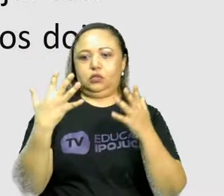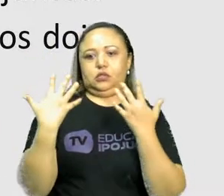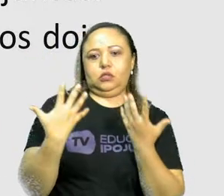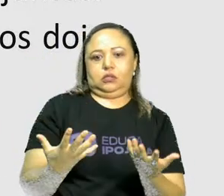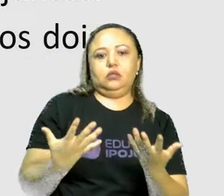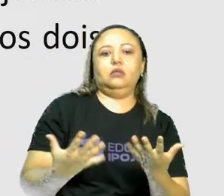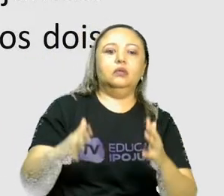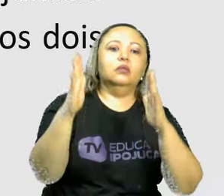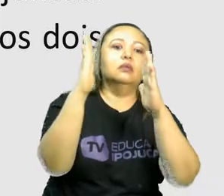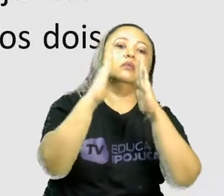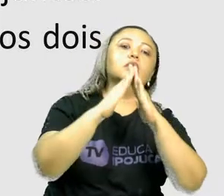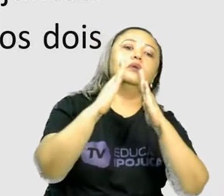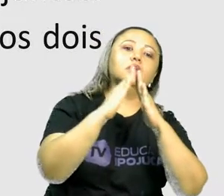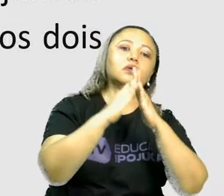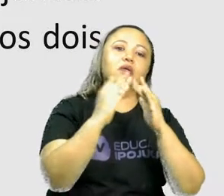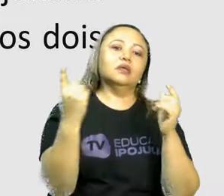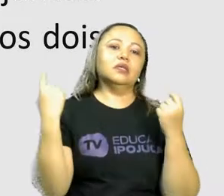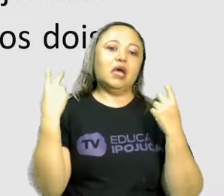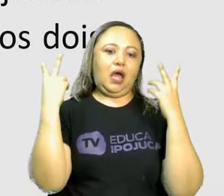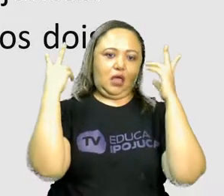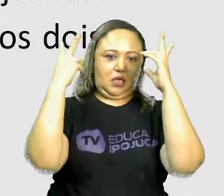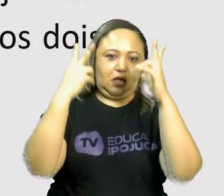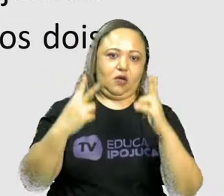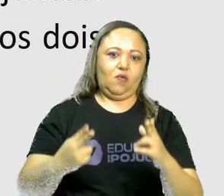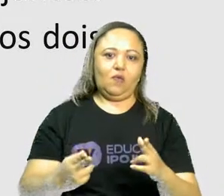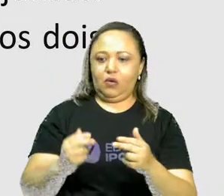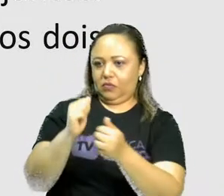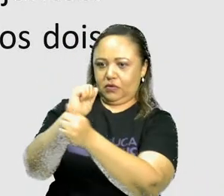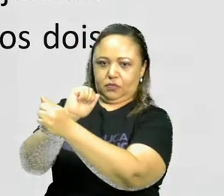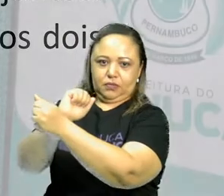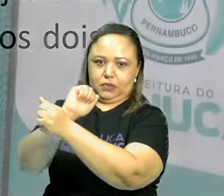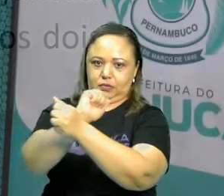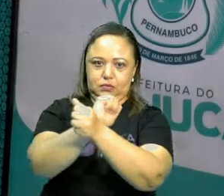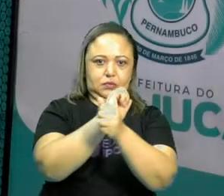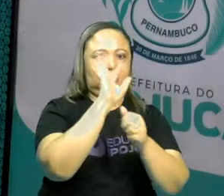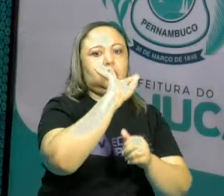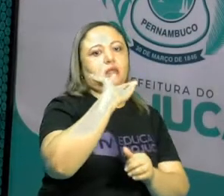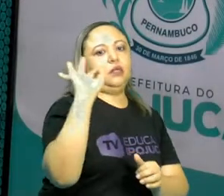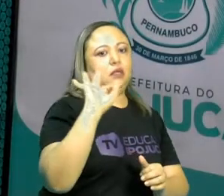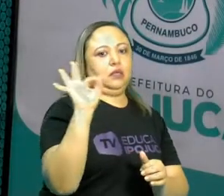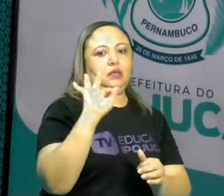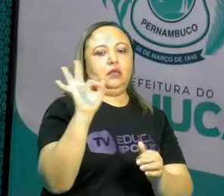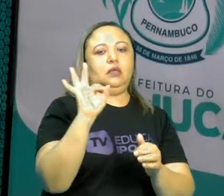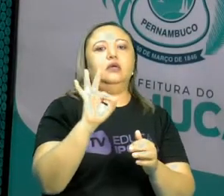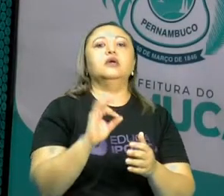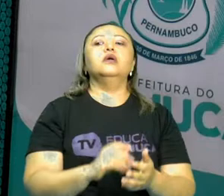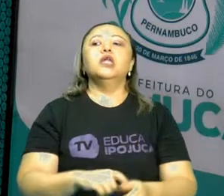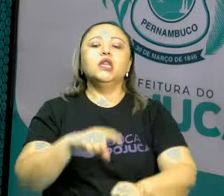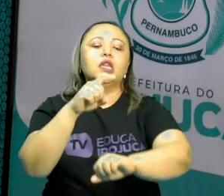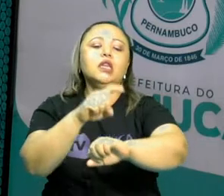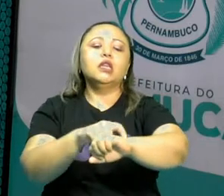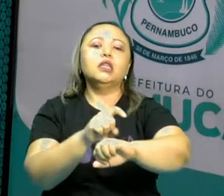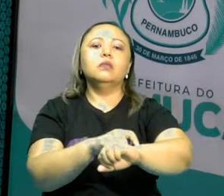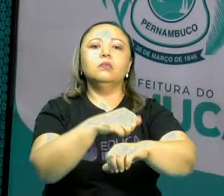Ninguém vai esperar ninguém. A pergunta é, em quanto tempo isso vai acontecer?